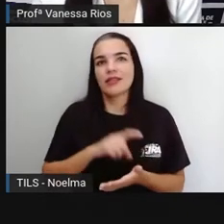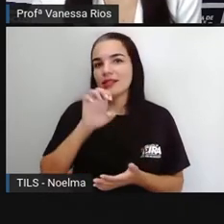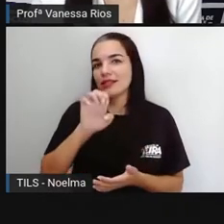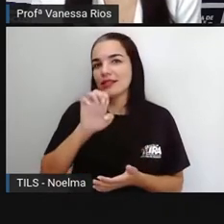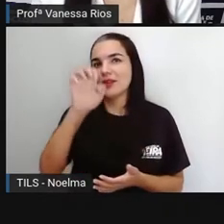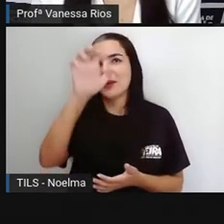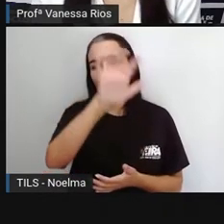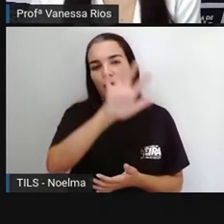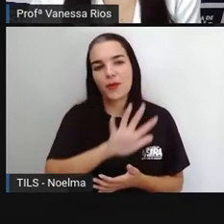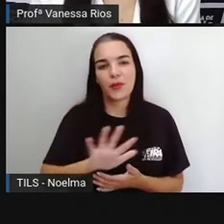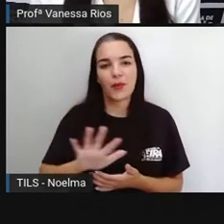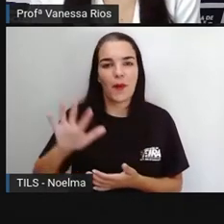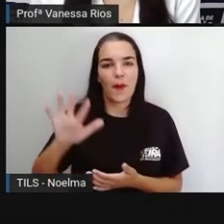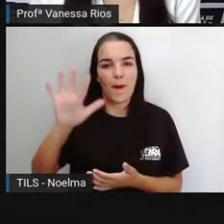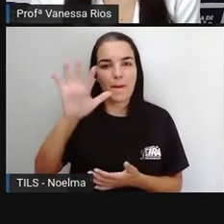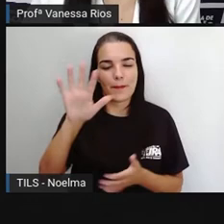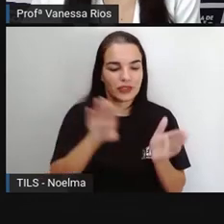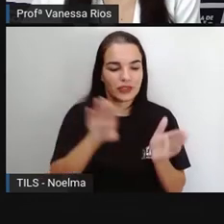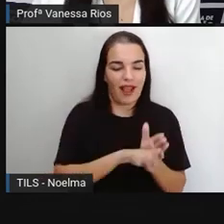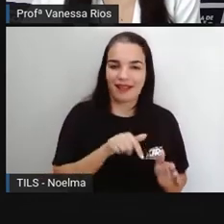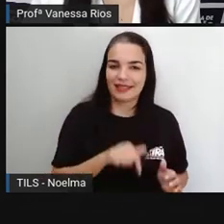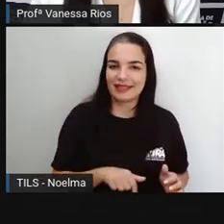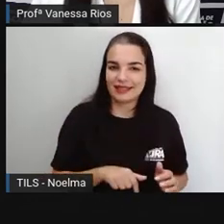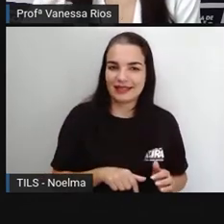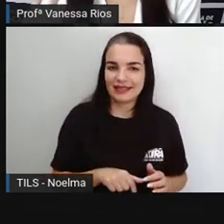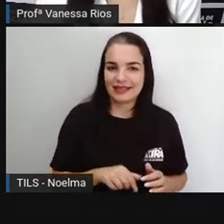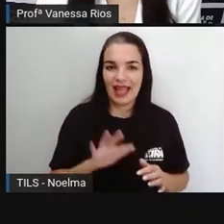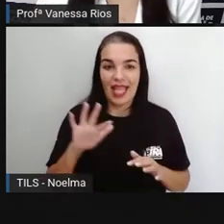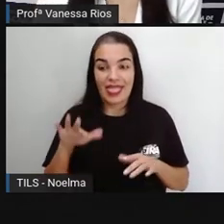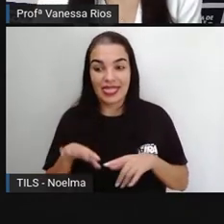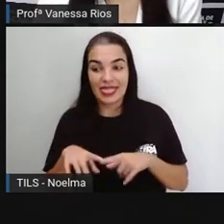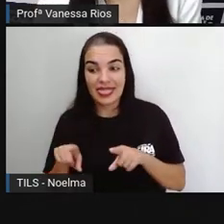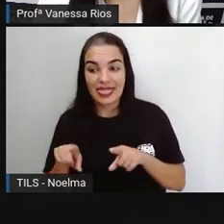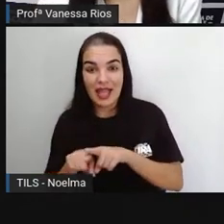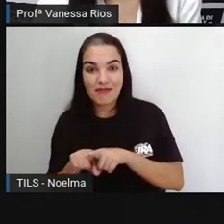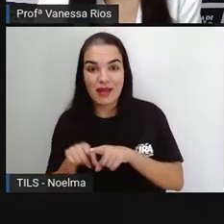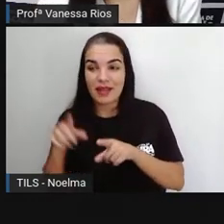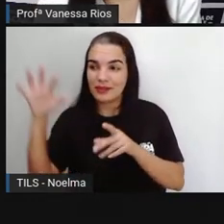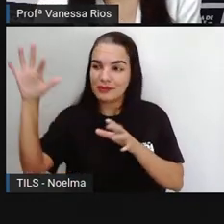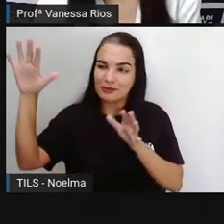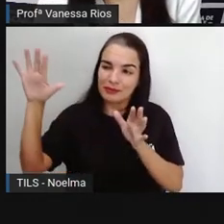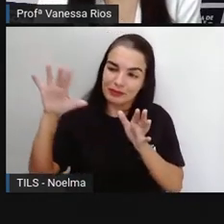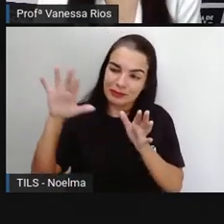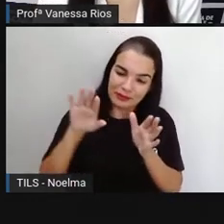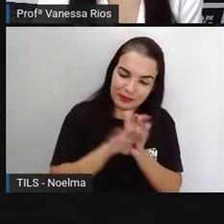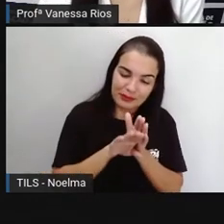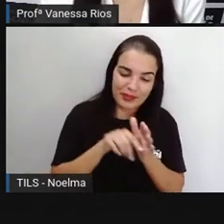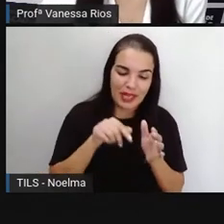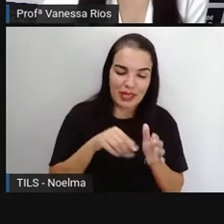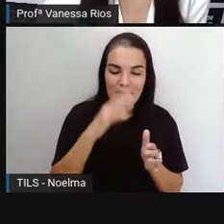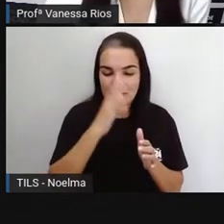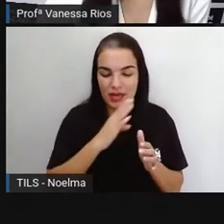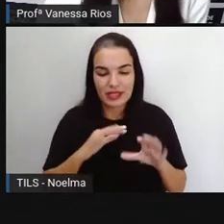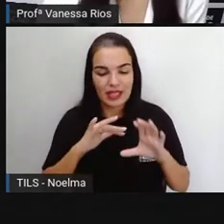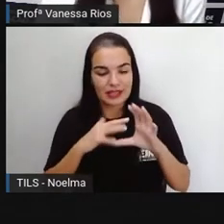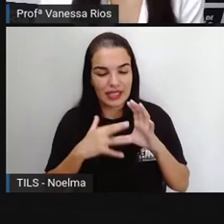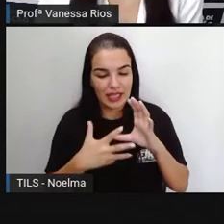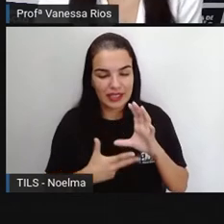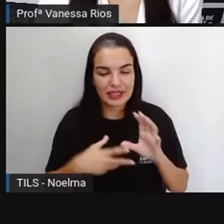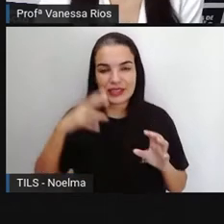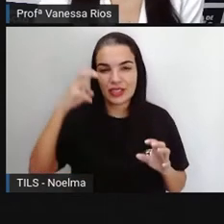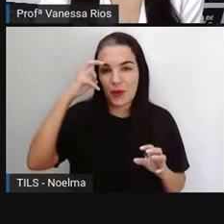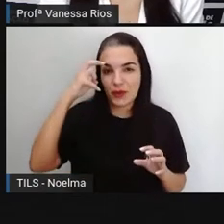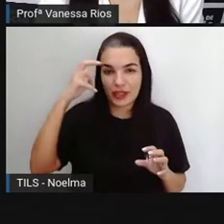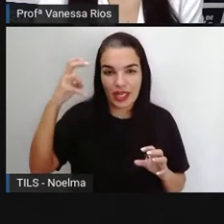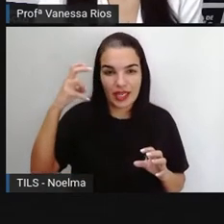E aí, com a chegada dos portugueses, eles também trouxeram aí as suas características culturais, né?